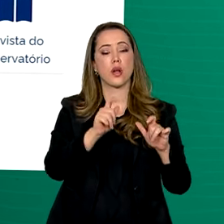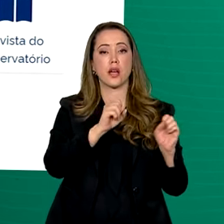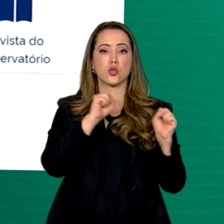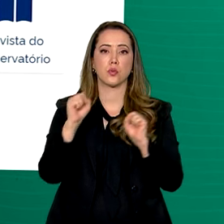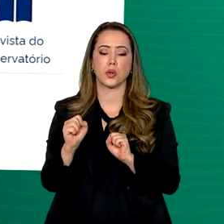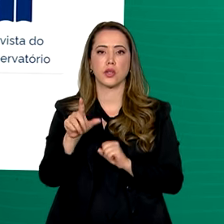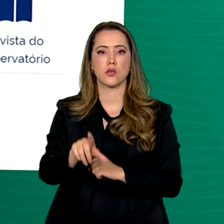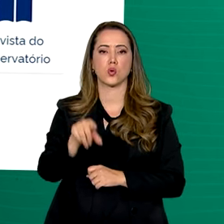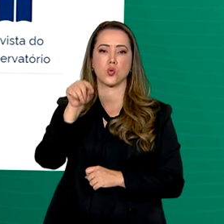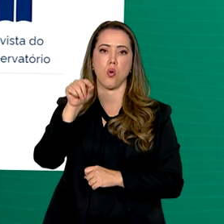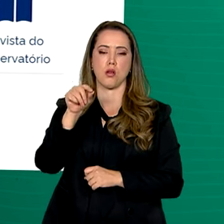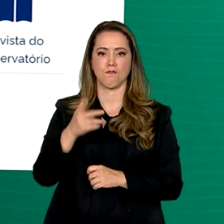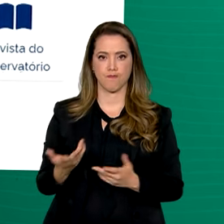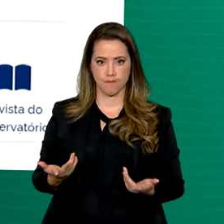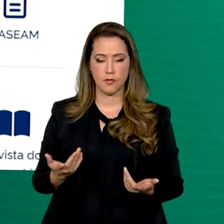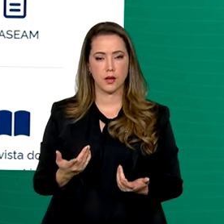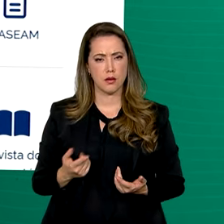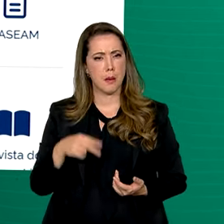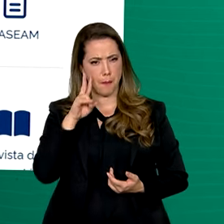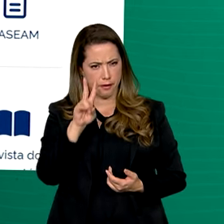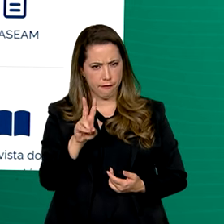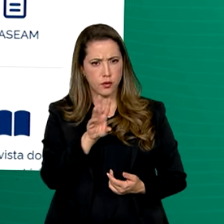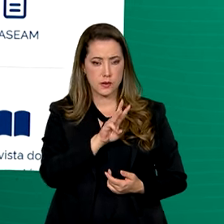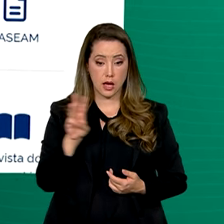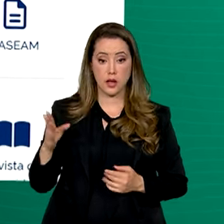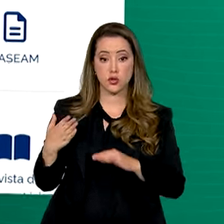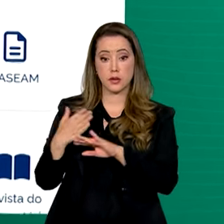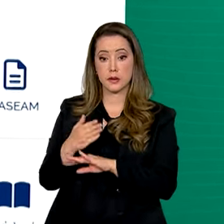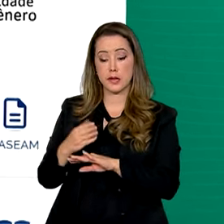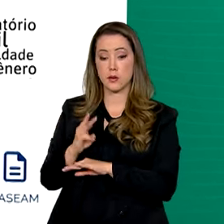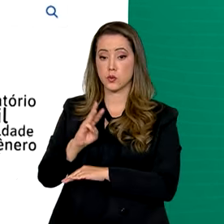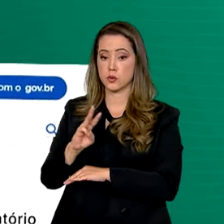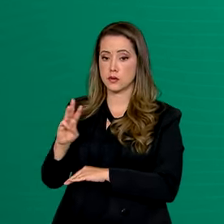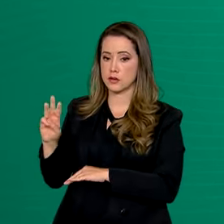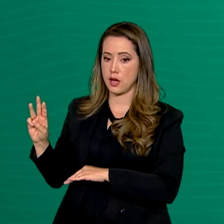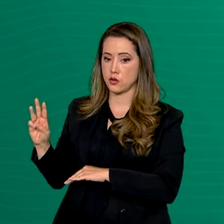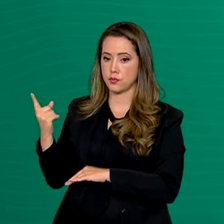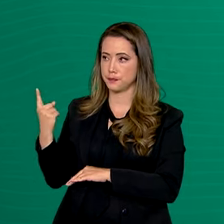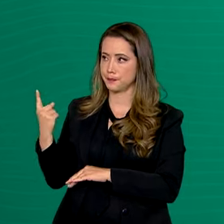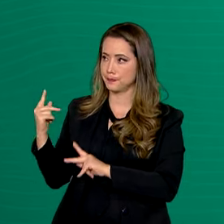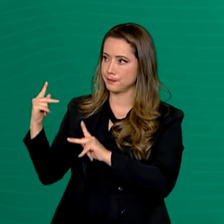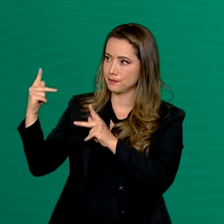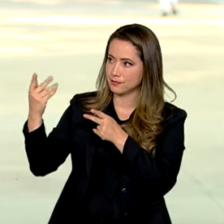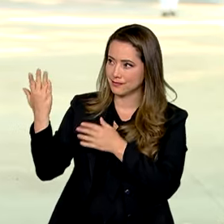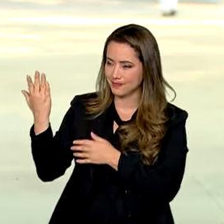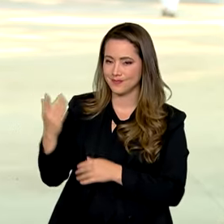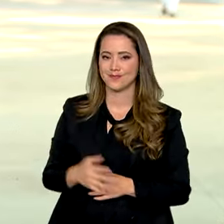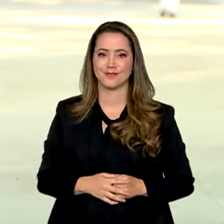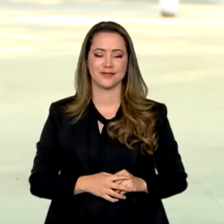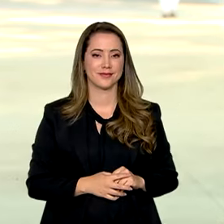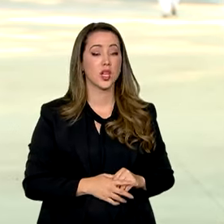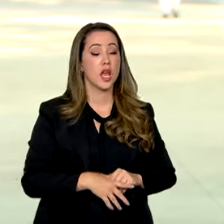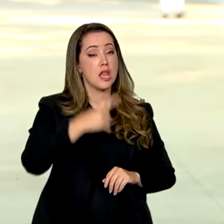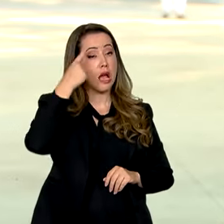e decisão. Para ter acesso ao conteúdo, basta entrar na página do Ministério das Mulheres na internet. A